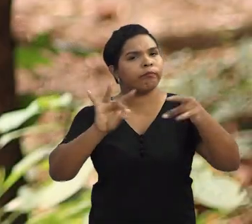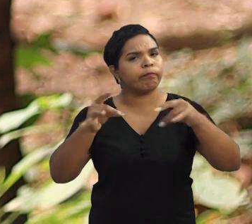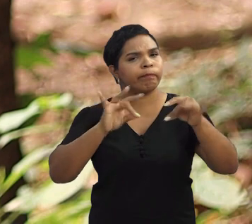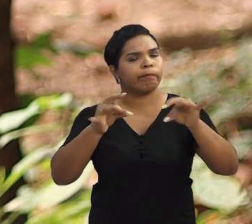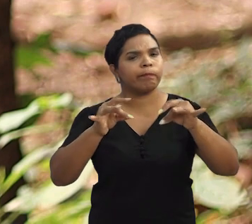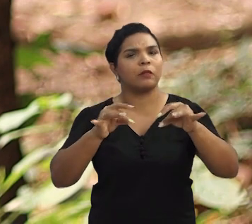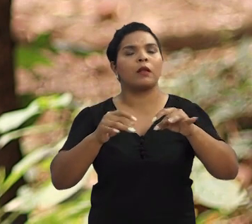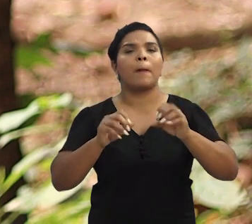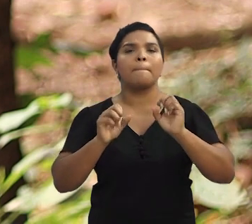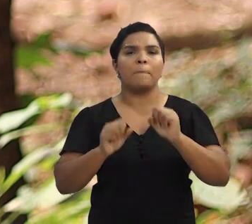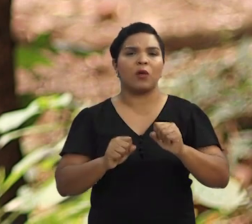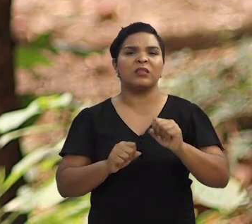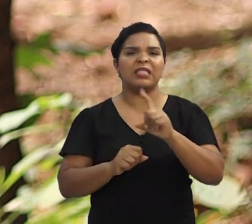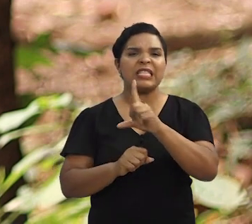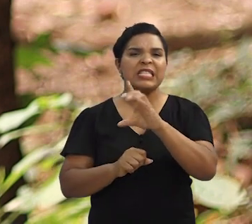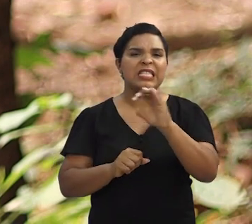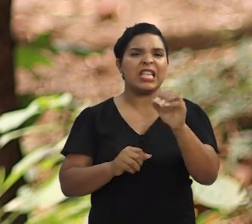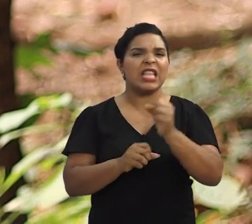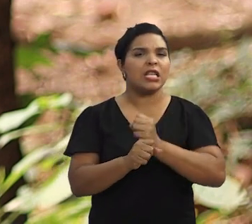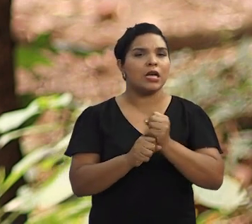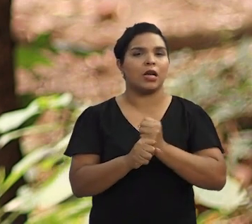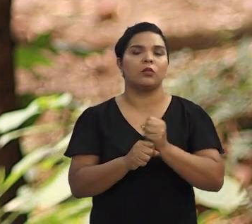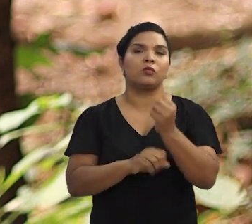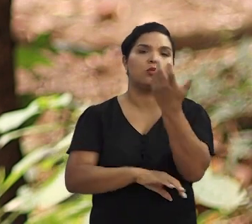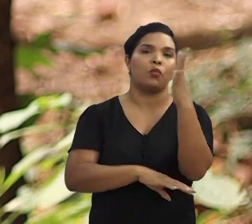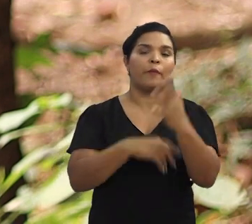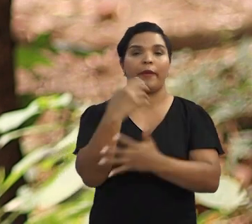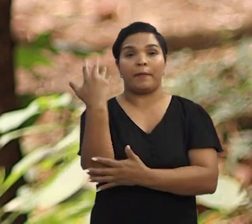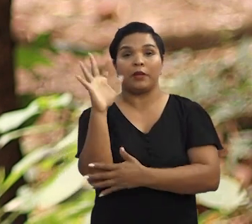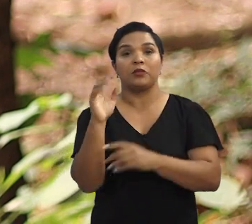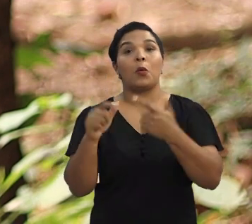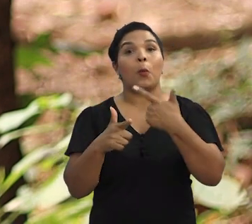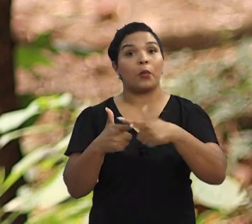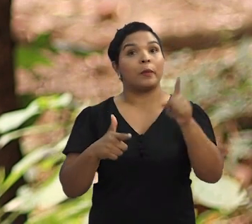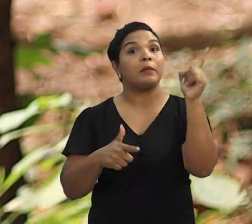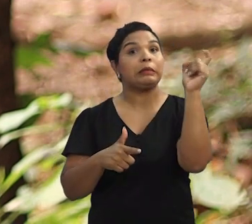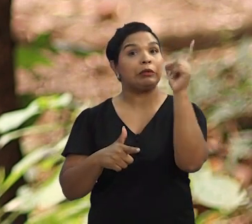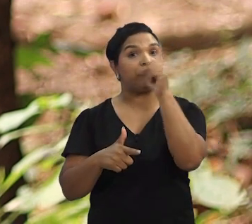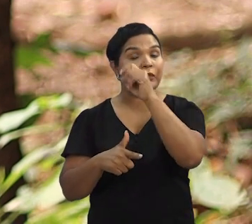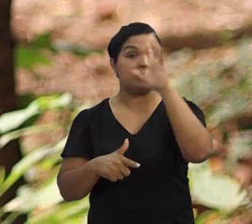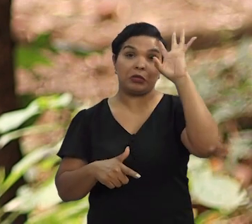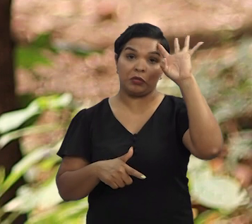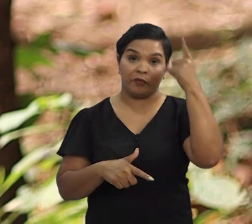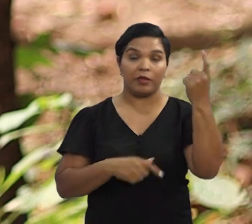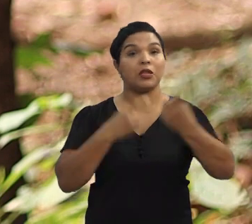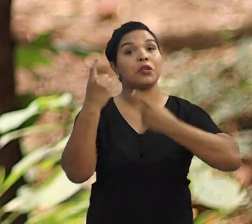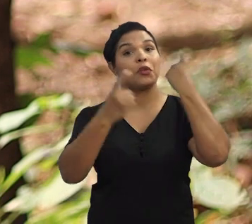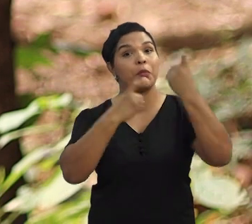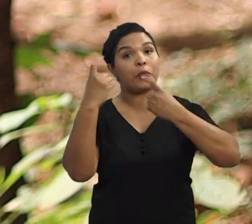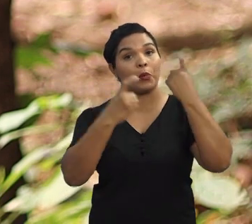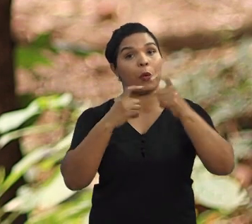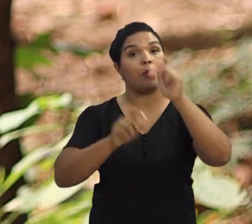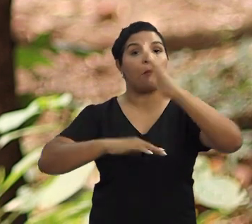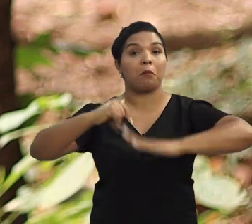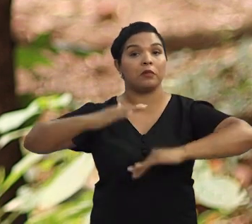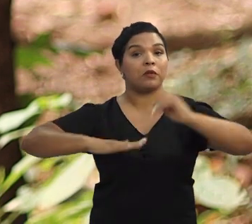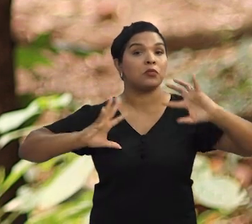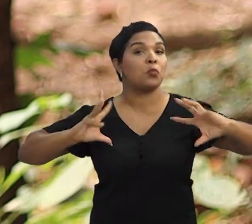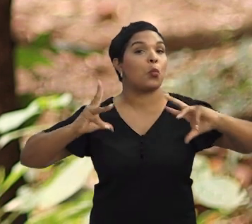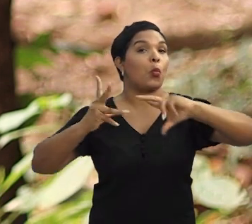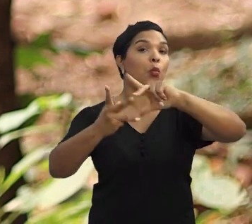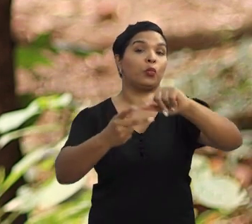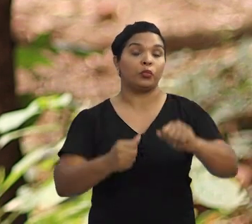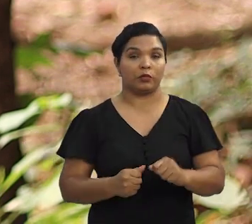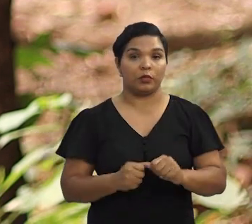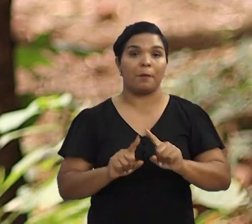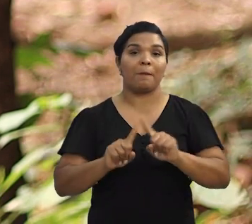Embalagens plásticas podem durar até 100 anos no meio ambiente, um problema difícil de ser solucionado e que preocupa ambientalistas em